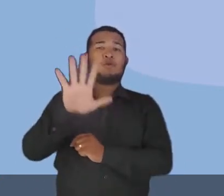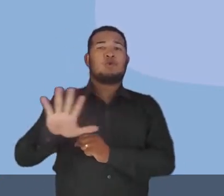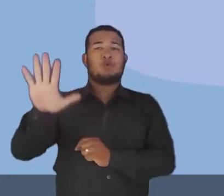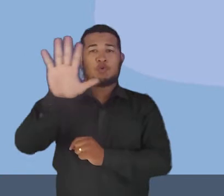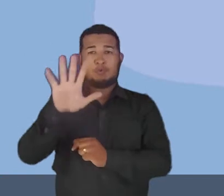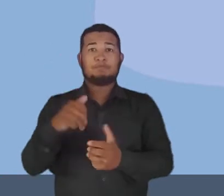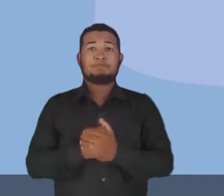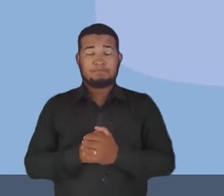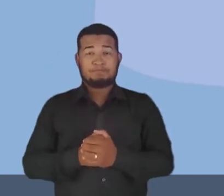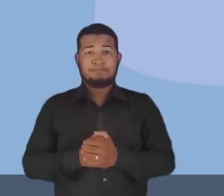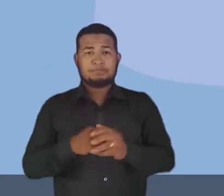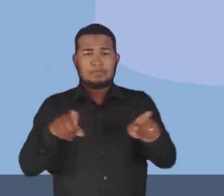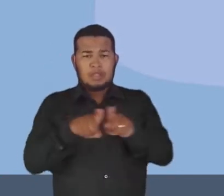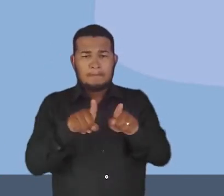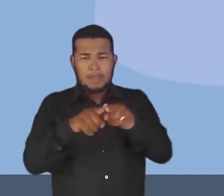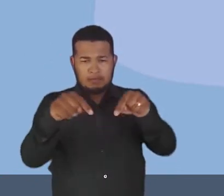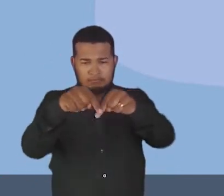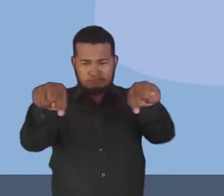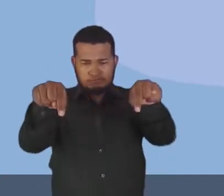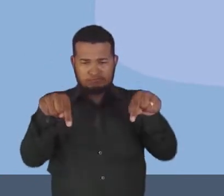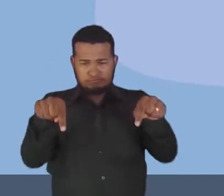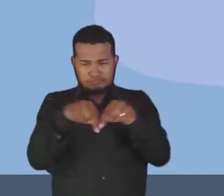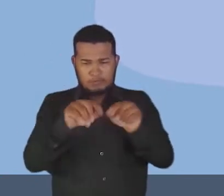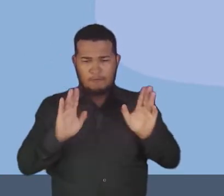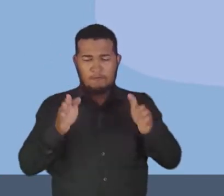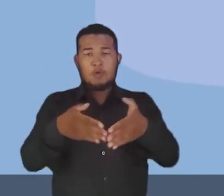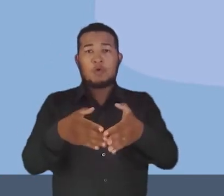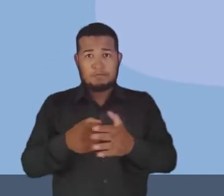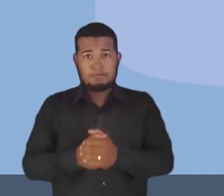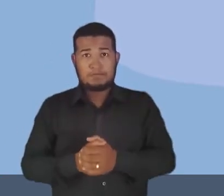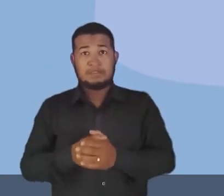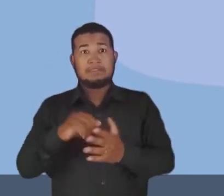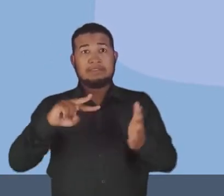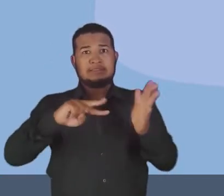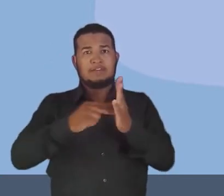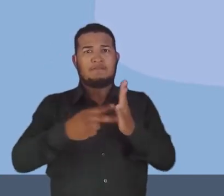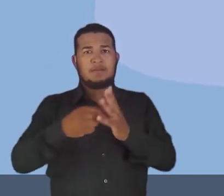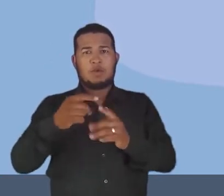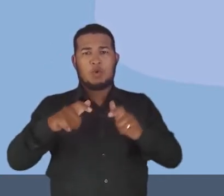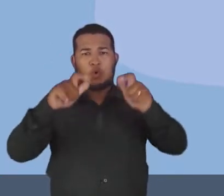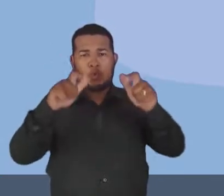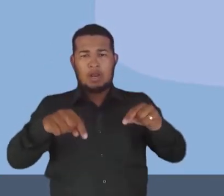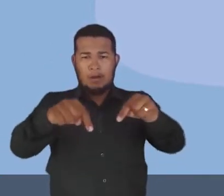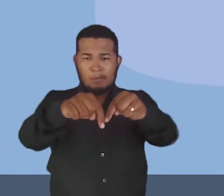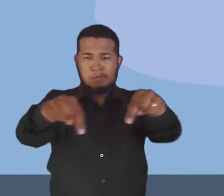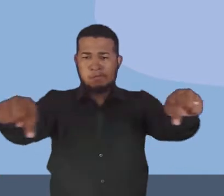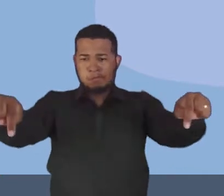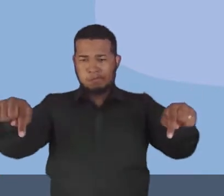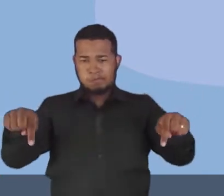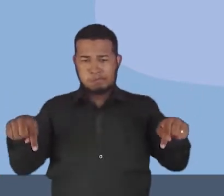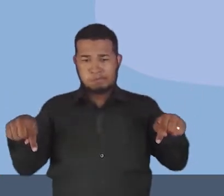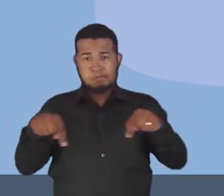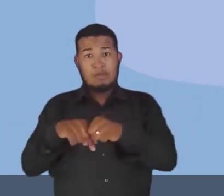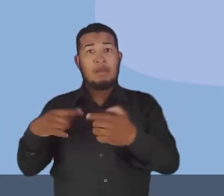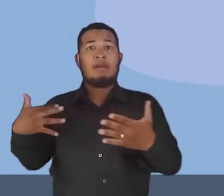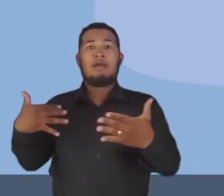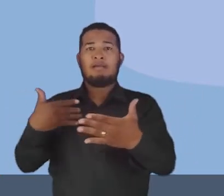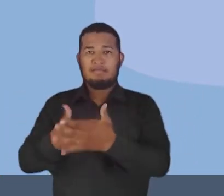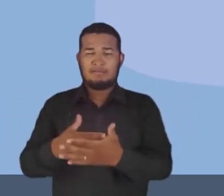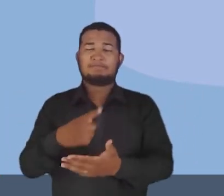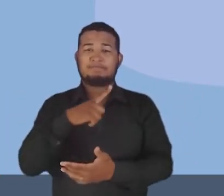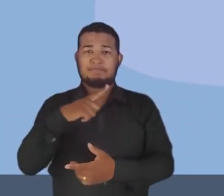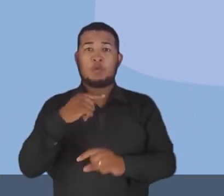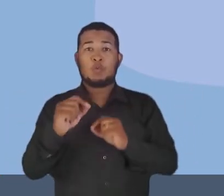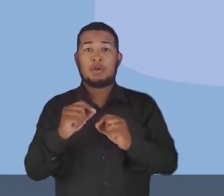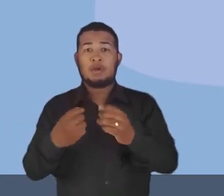concentração de terras. Então, claro, grandes propriedades ainda permanecem até os dias de